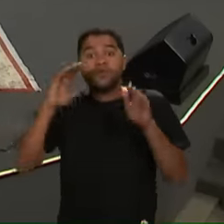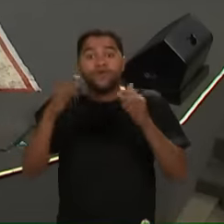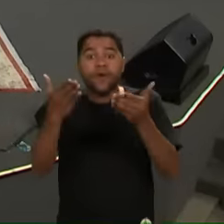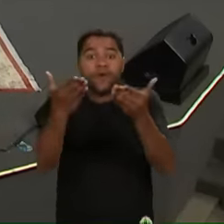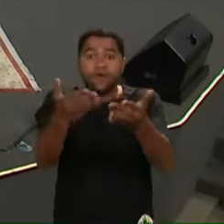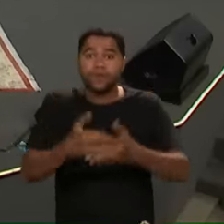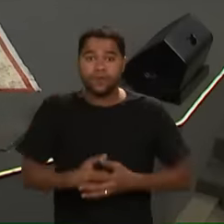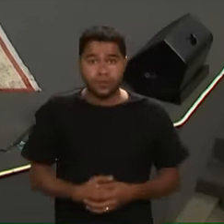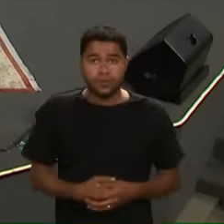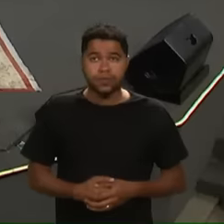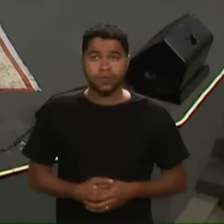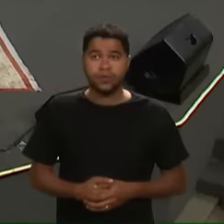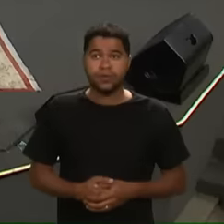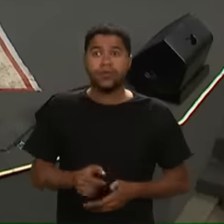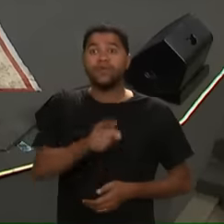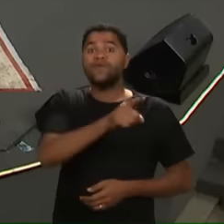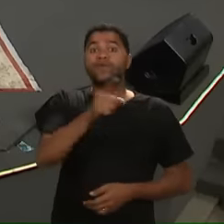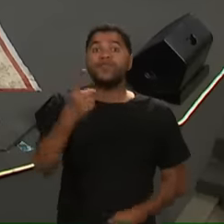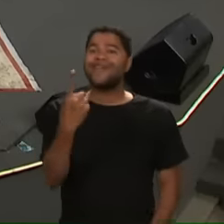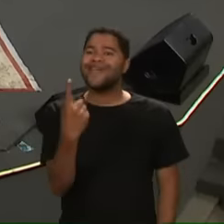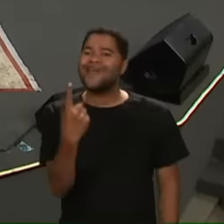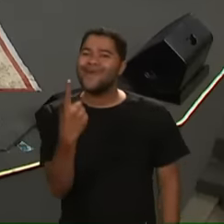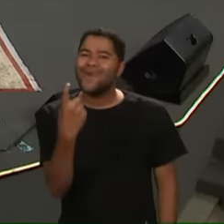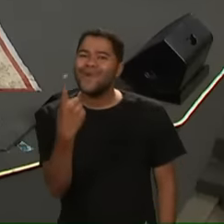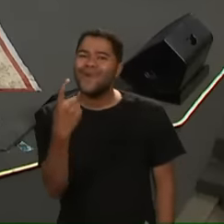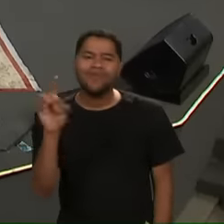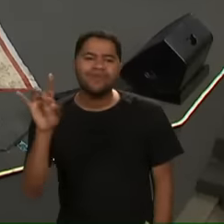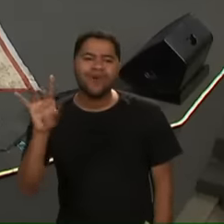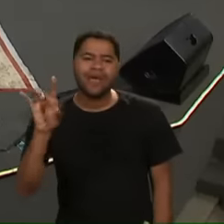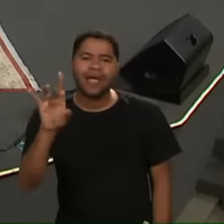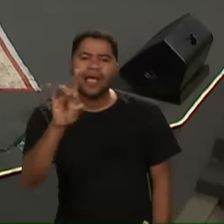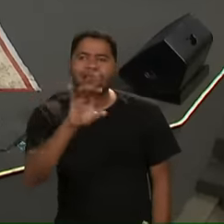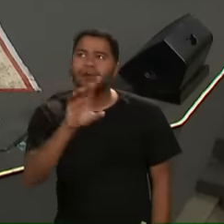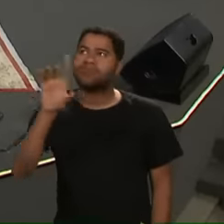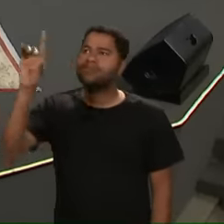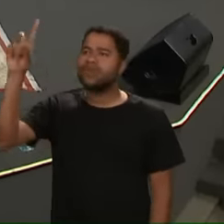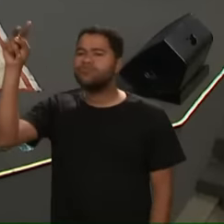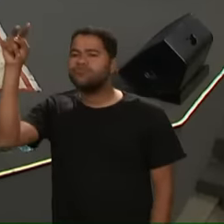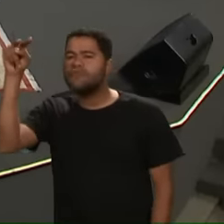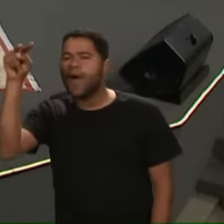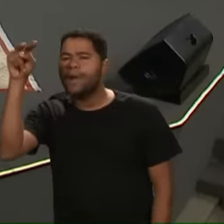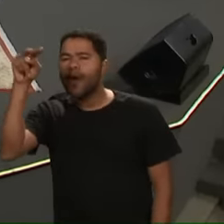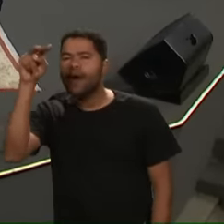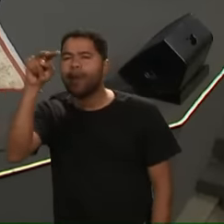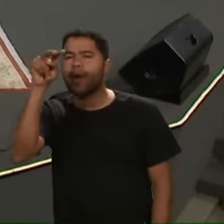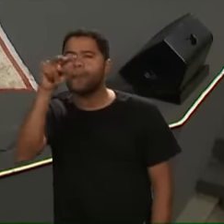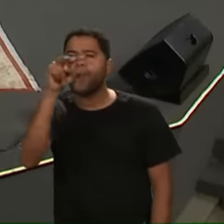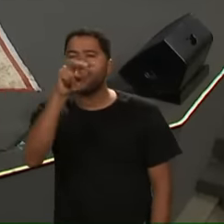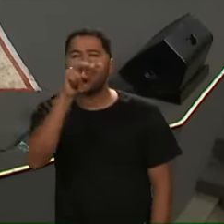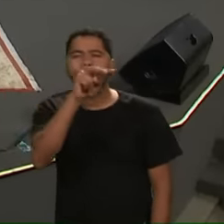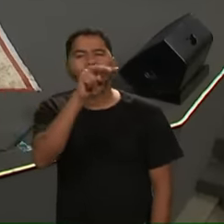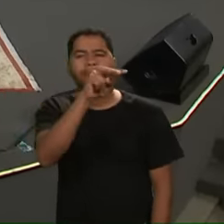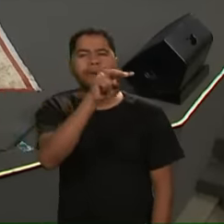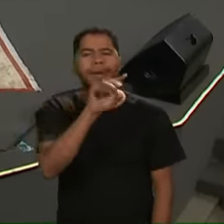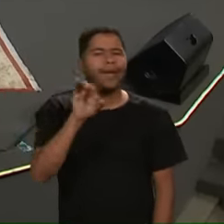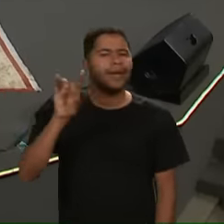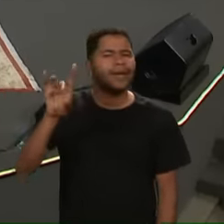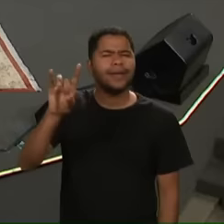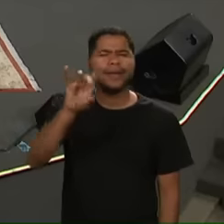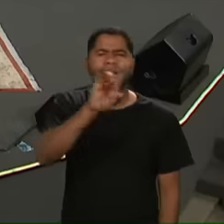Você é único Aos olhos de Deus Você é essa pessoa Única